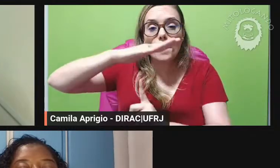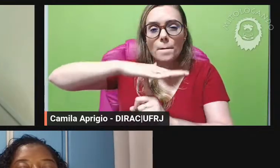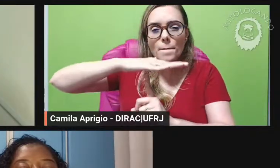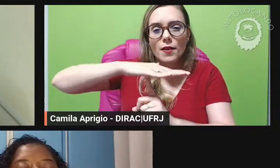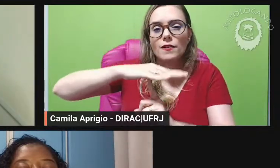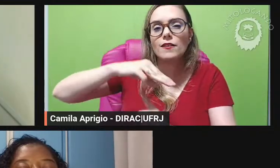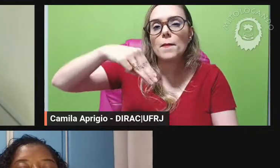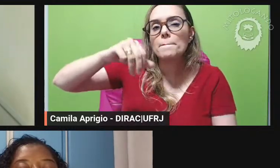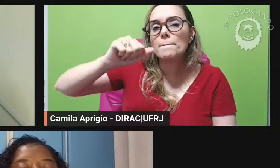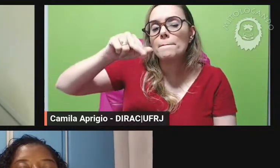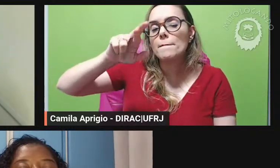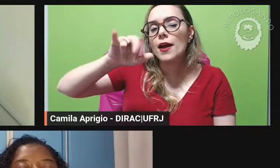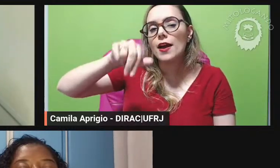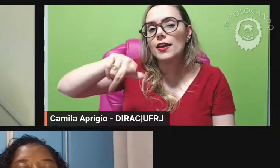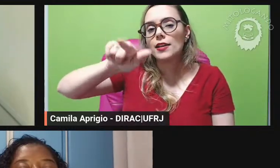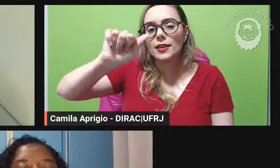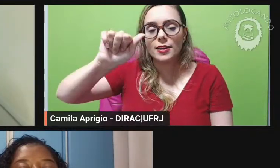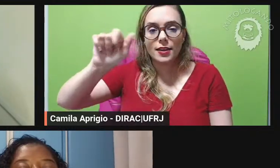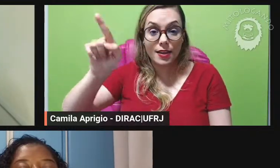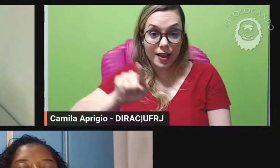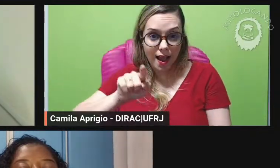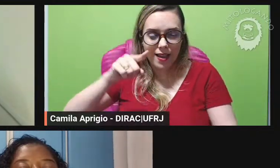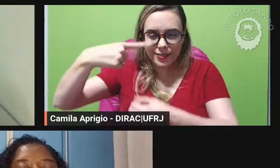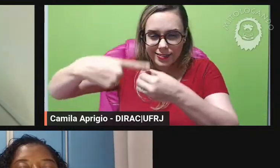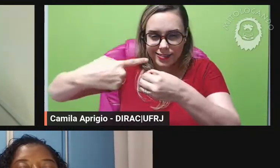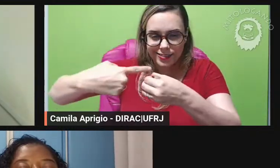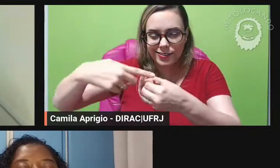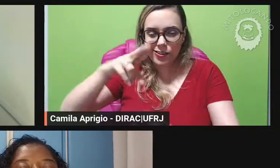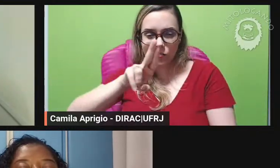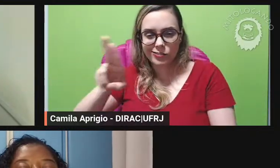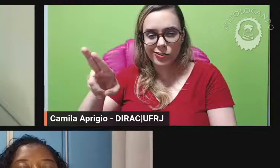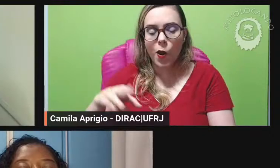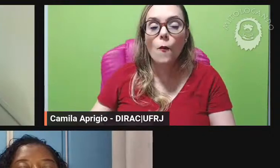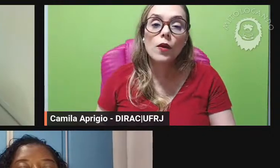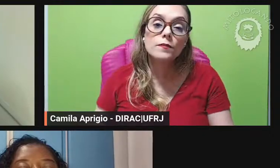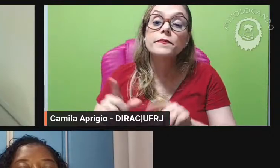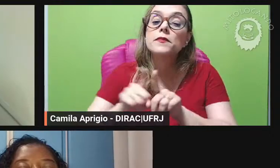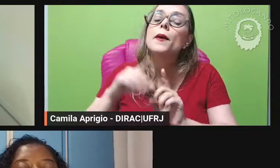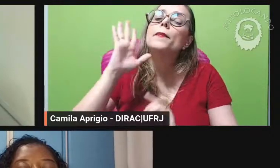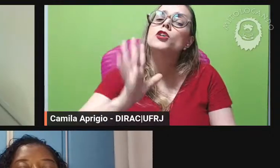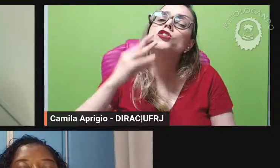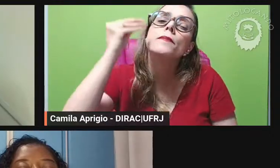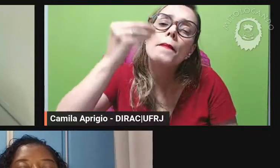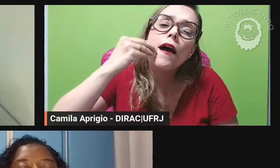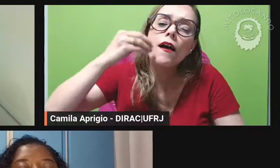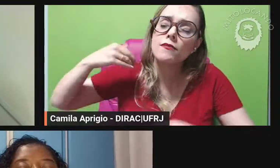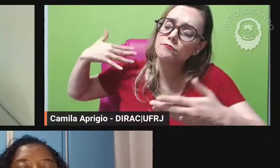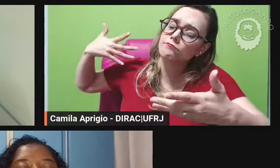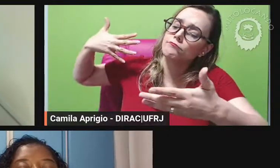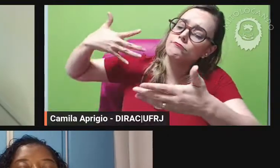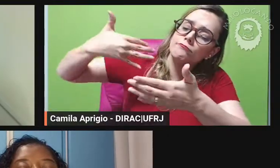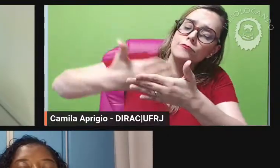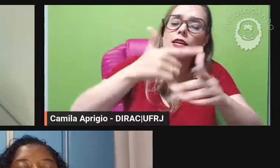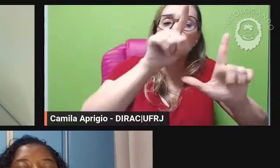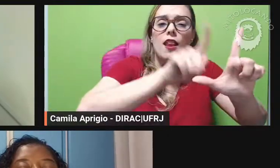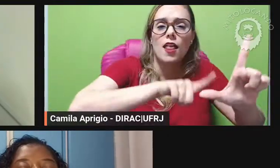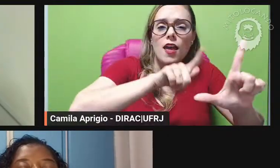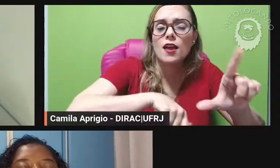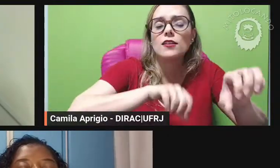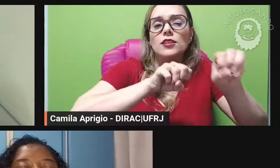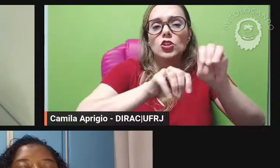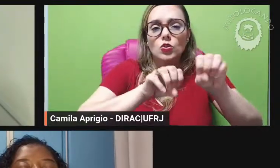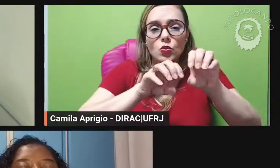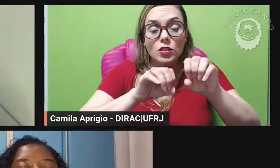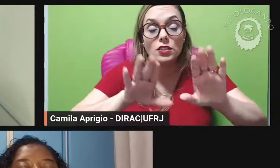teorias linguísticas e literárias Lloyd tem experiência na área de letras e educação com ênfase em literatura e ensino atuando nos